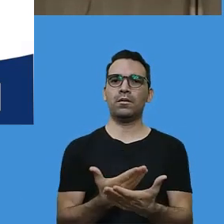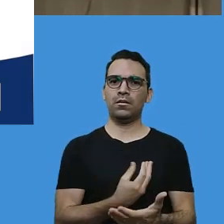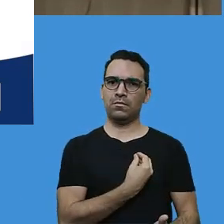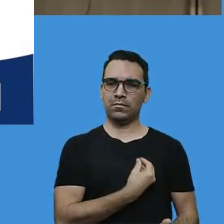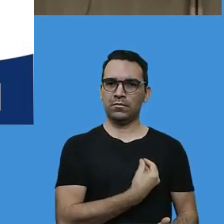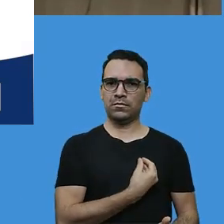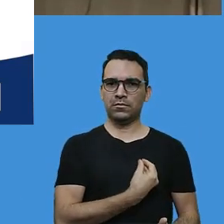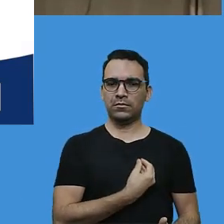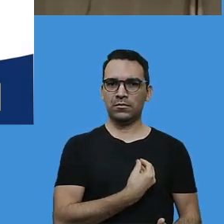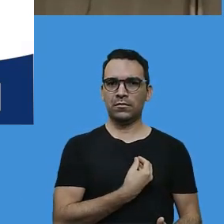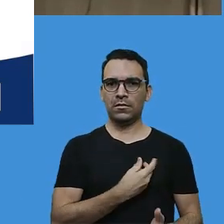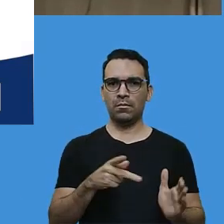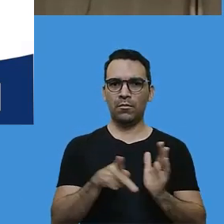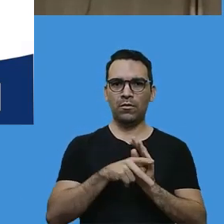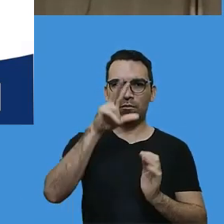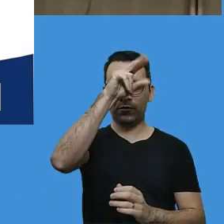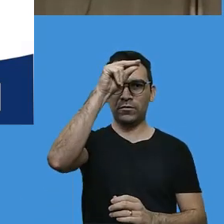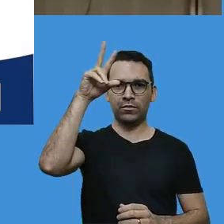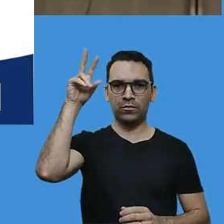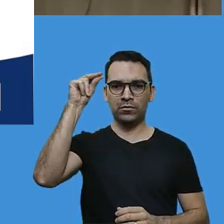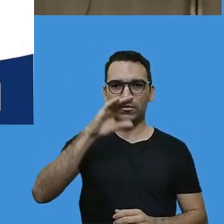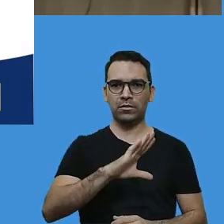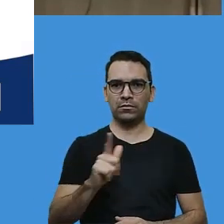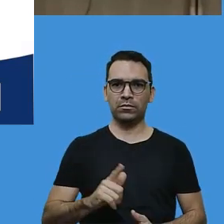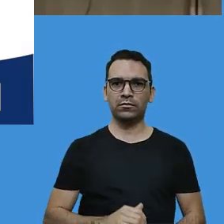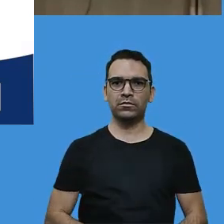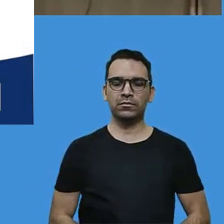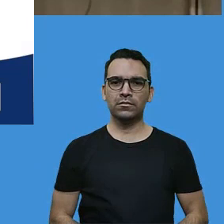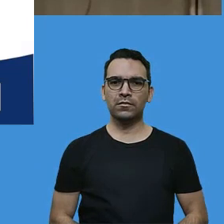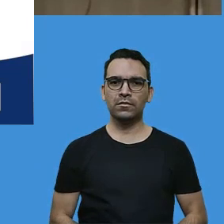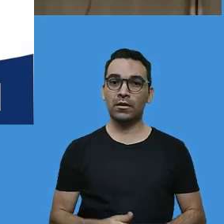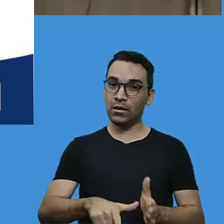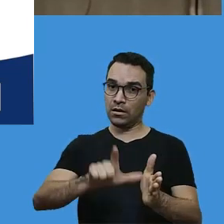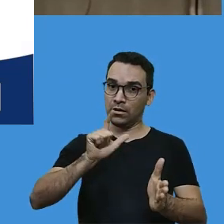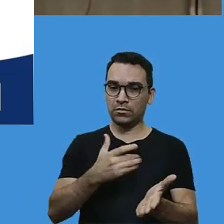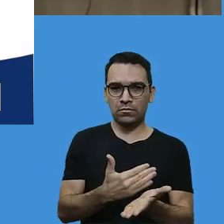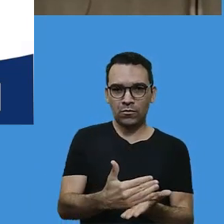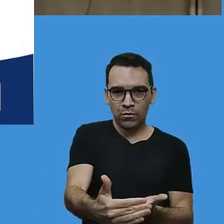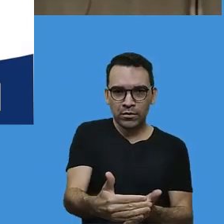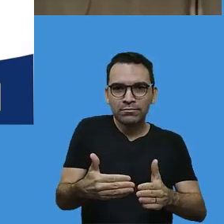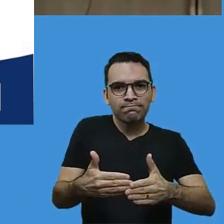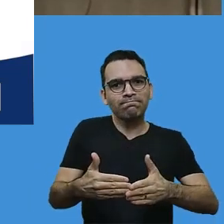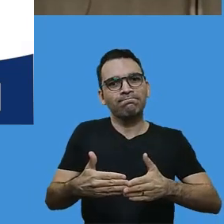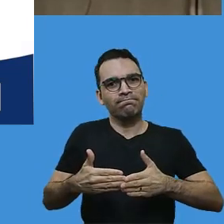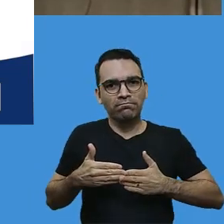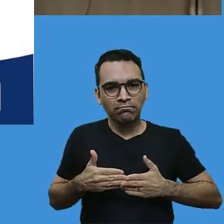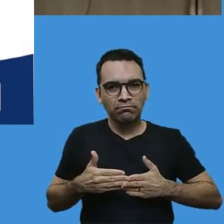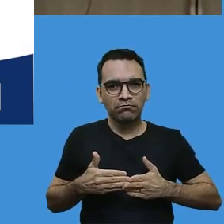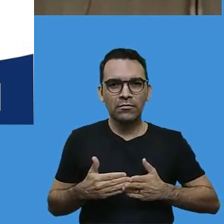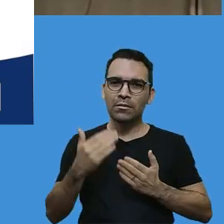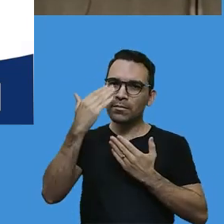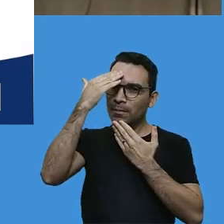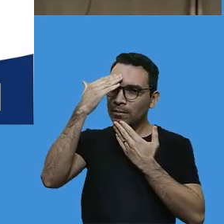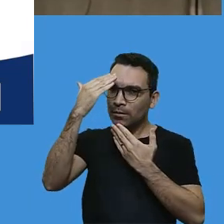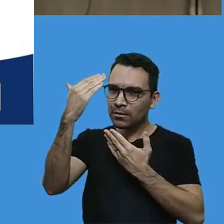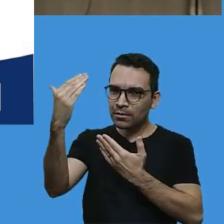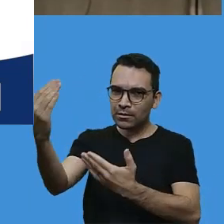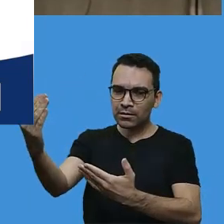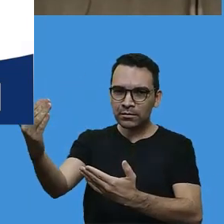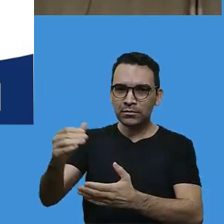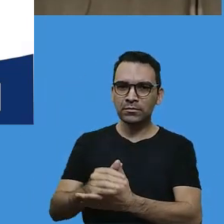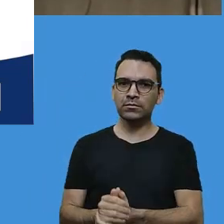das Aulas da Remy. Antes de iniciarmos, quero pedir licenças para vocês, para agradecer